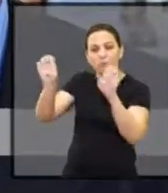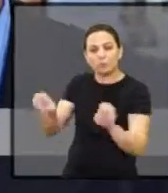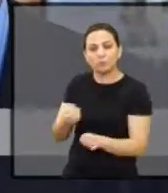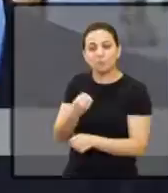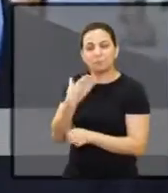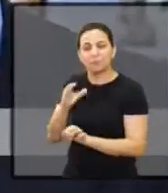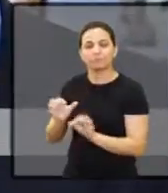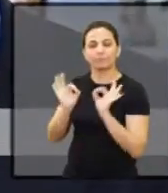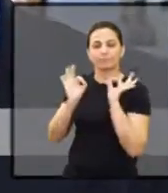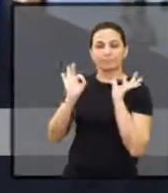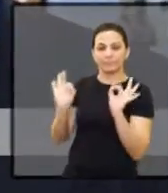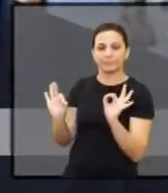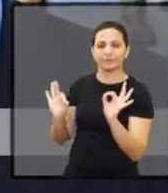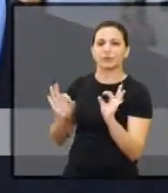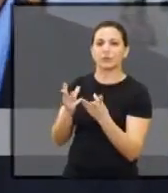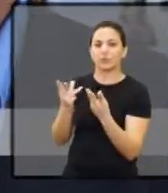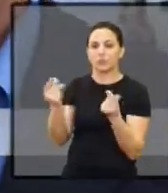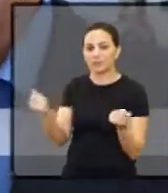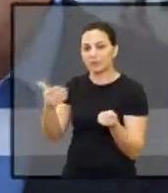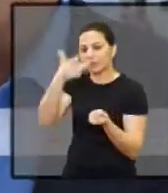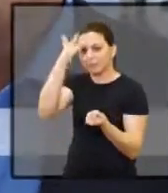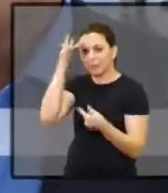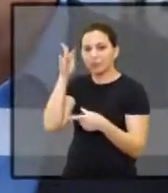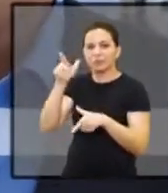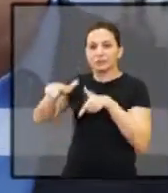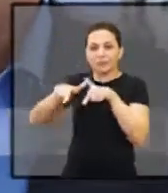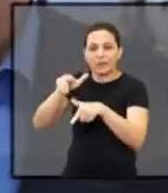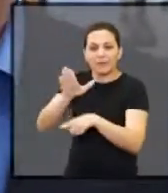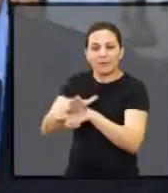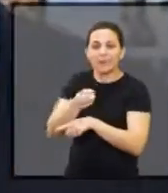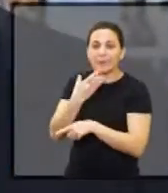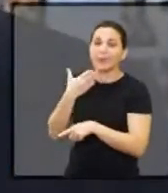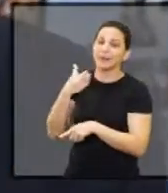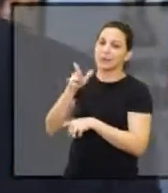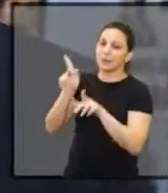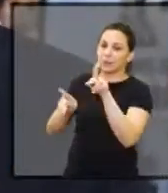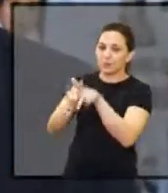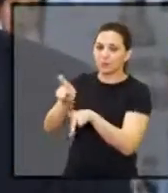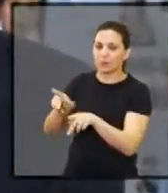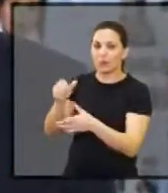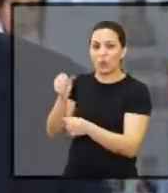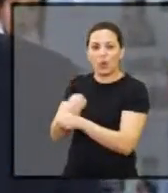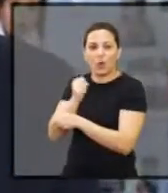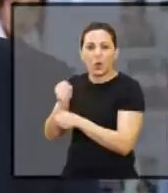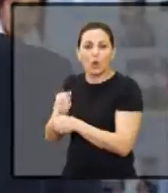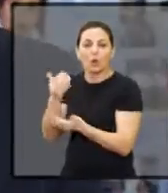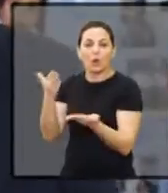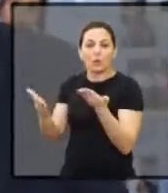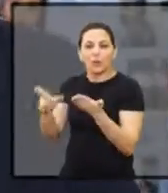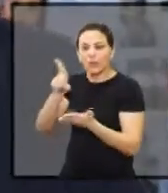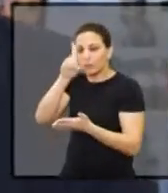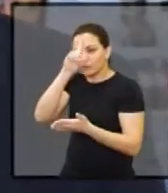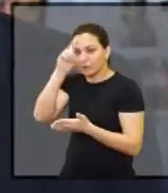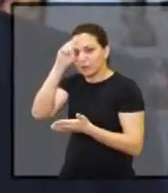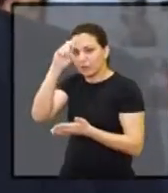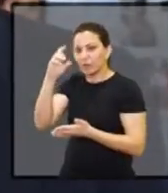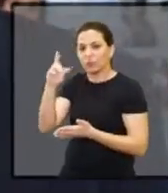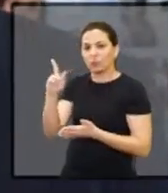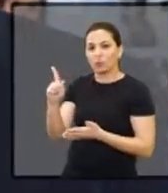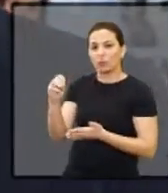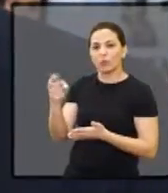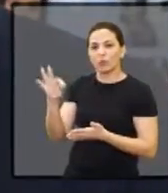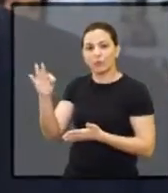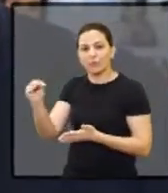mundo, e isso é na nossa cidade, qualidade para os funcionários atenderem bem a população. Essa obra, Claudinho, eu comparo com uma gota de leite,